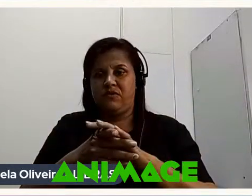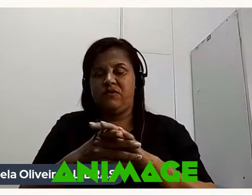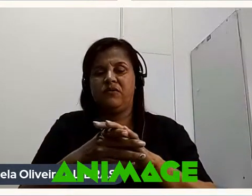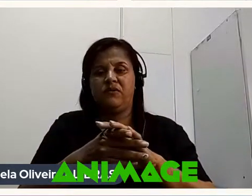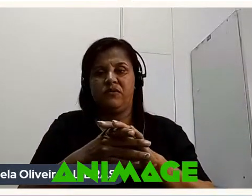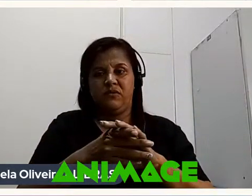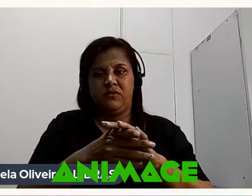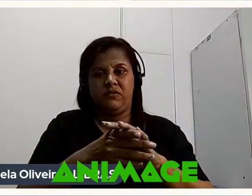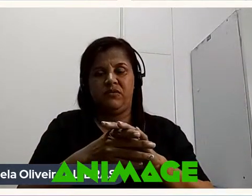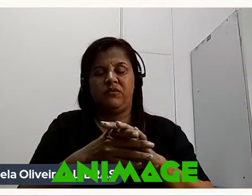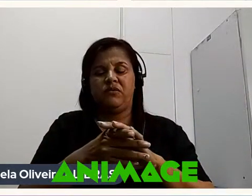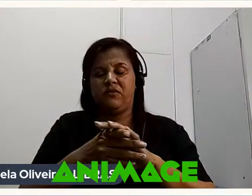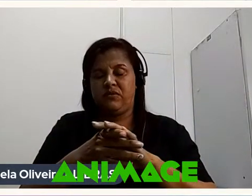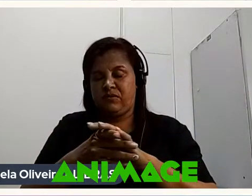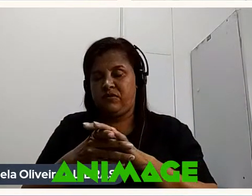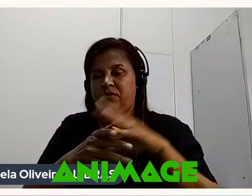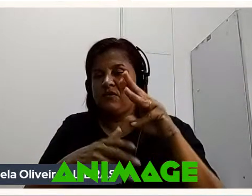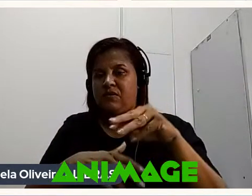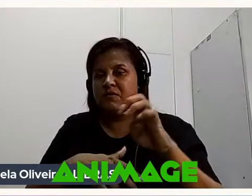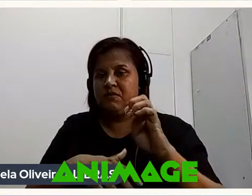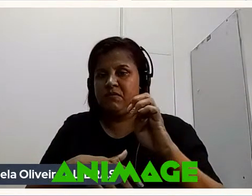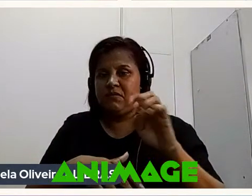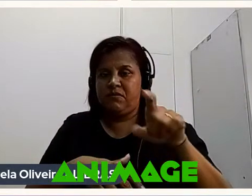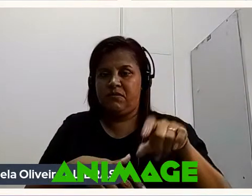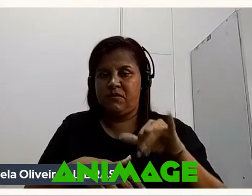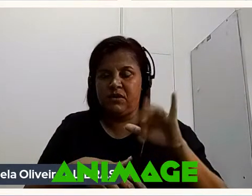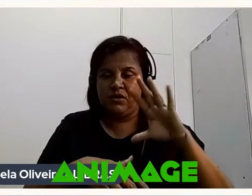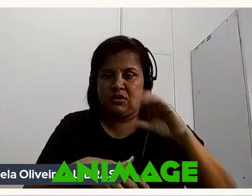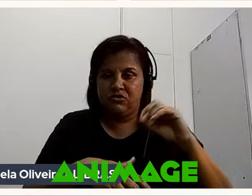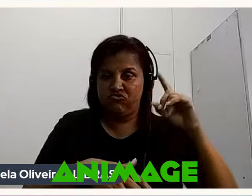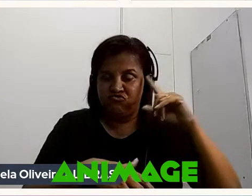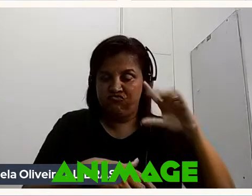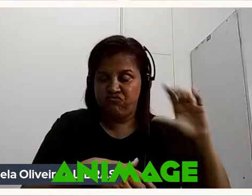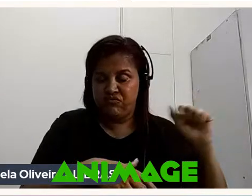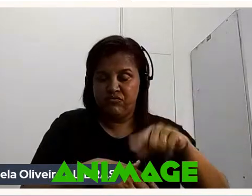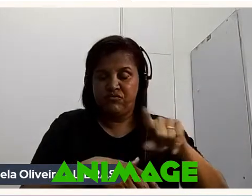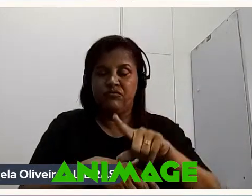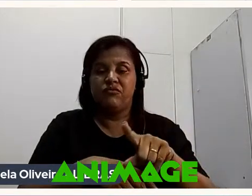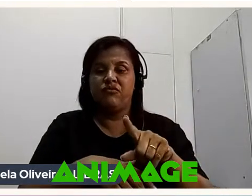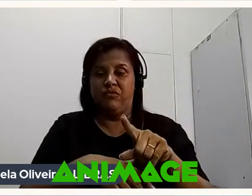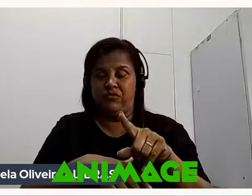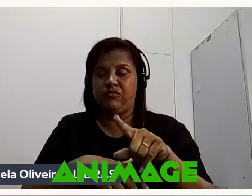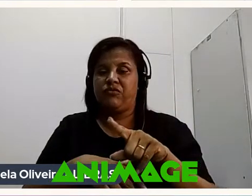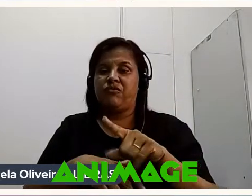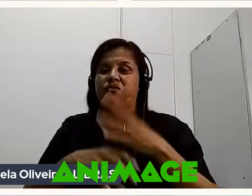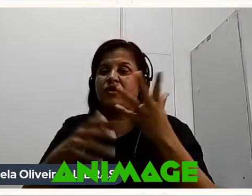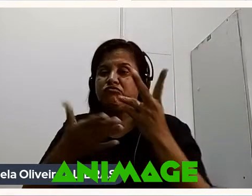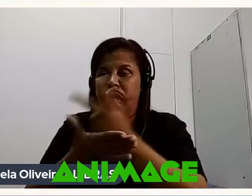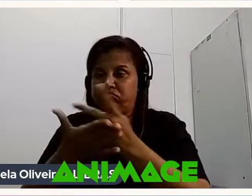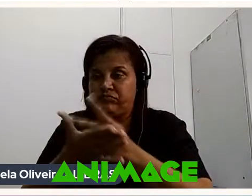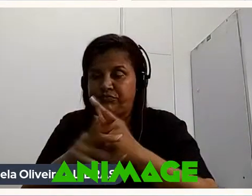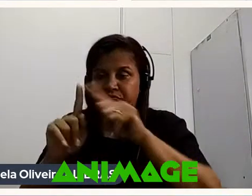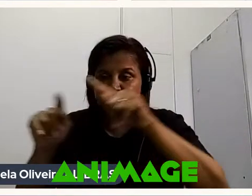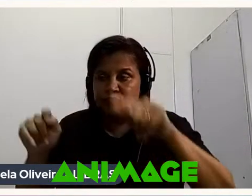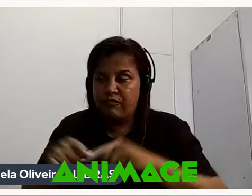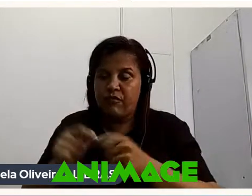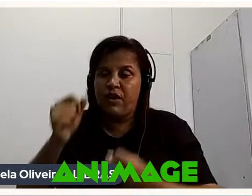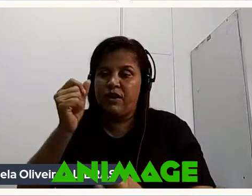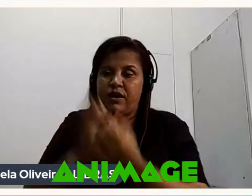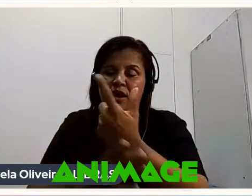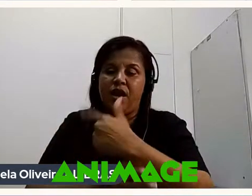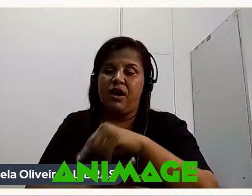Do México E fui no No estúdio Al Chuchu Que é um centro De animação Criado Né